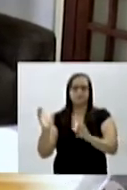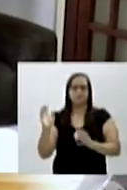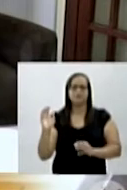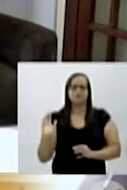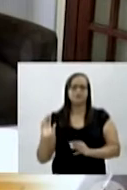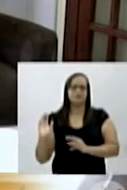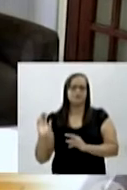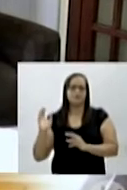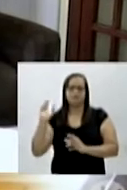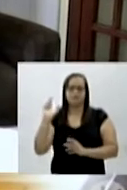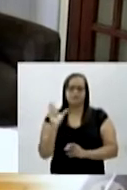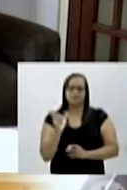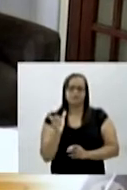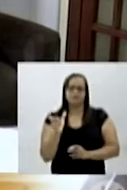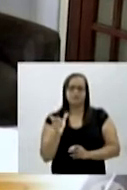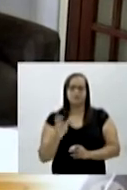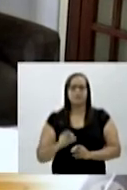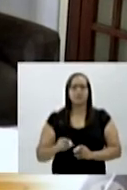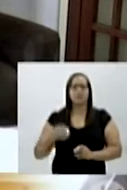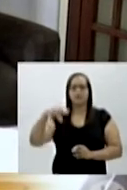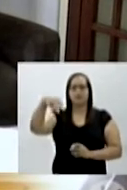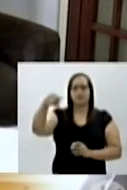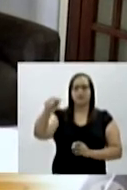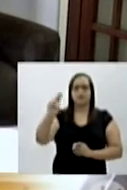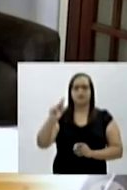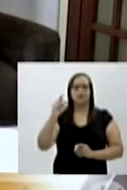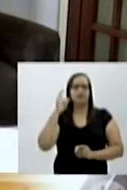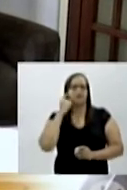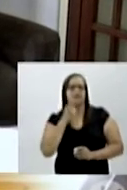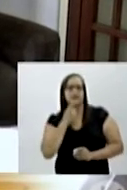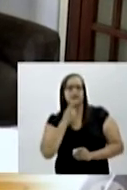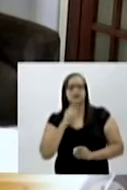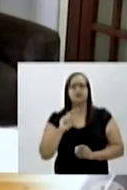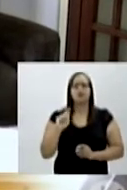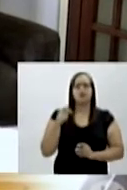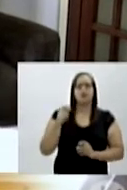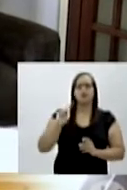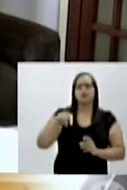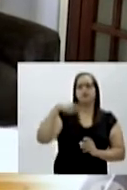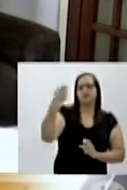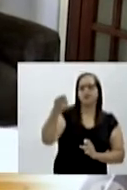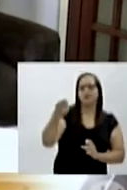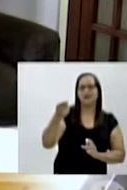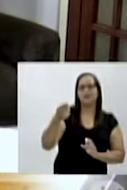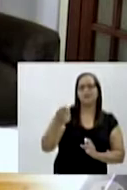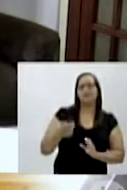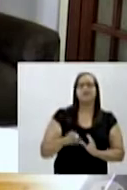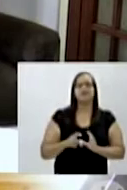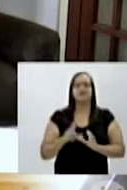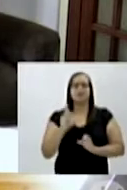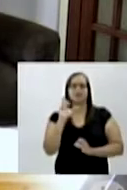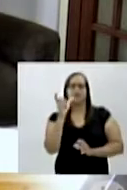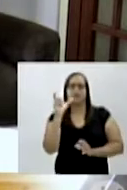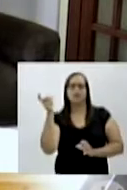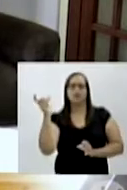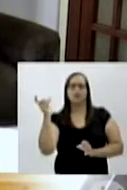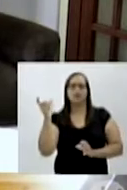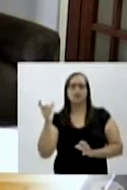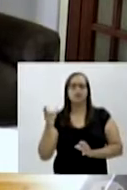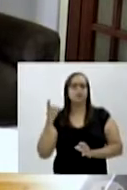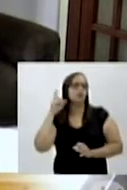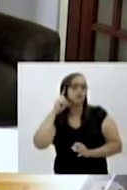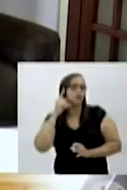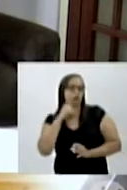pessoal já, o Macienio já bolou um sinal para o programa e para mim, não é? Sim, foi, sim. Então,